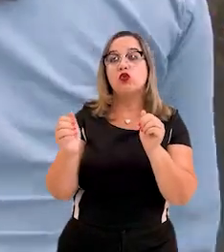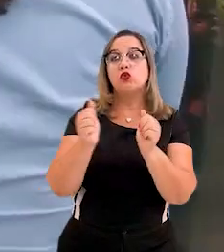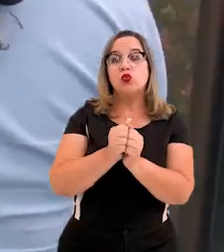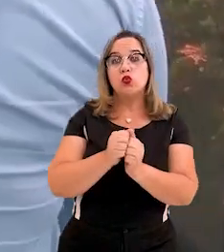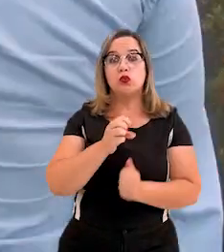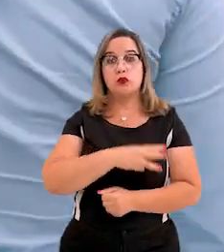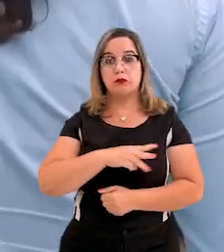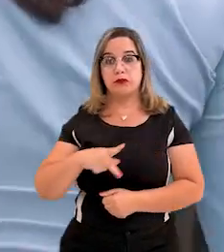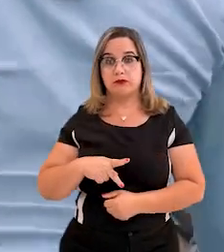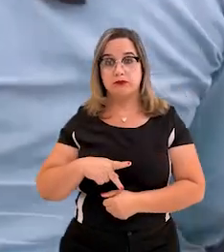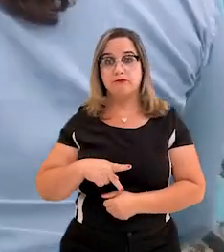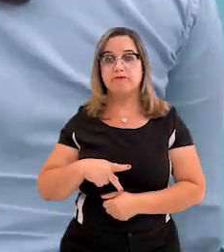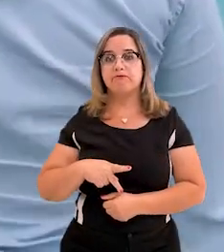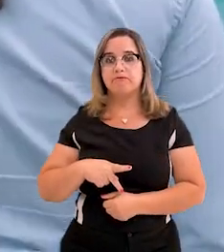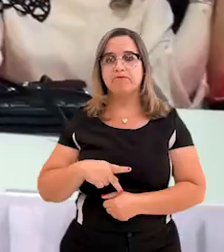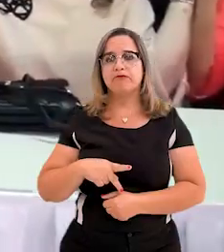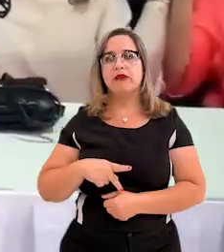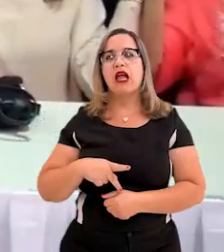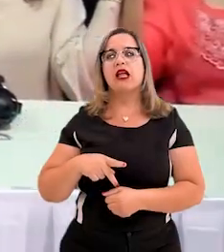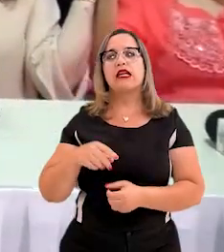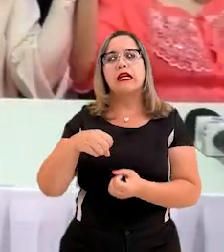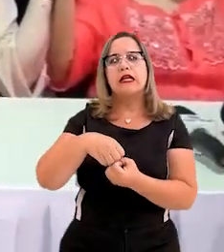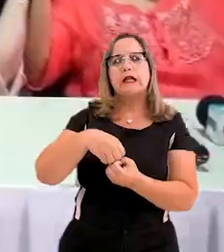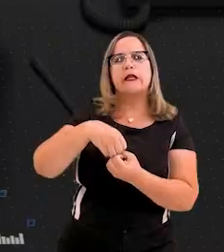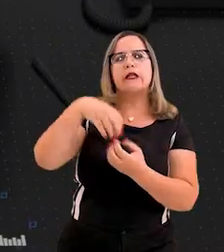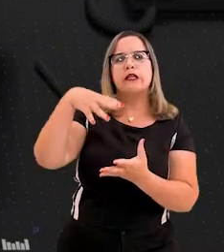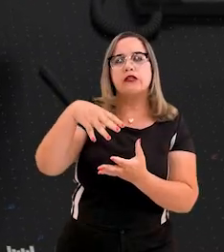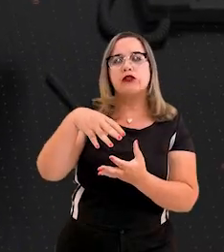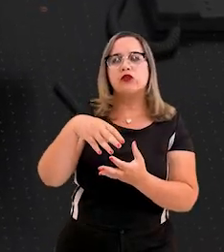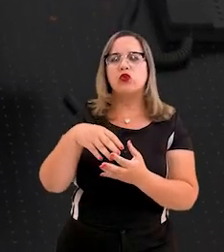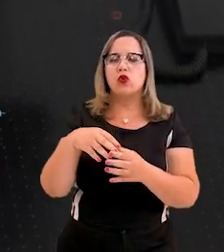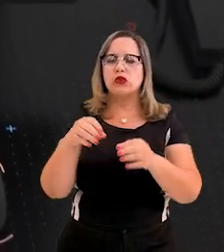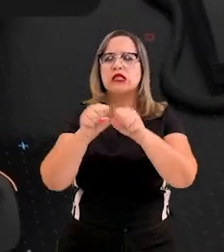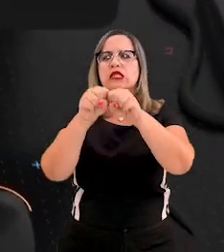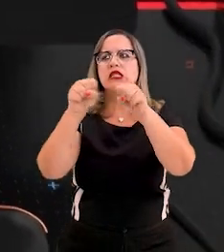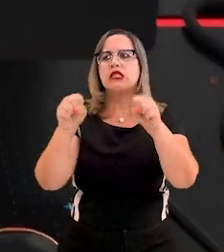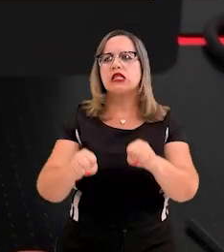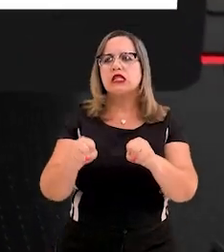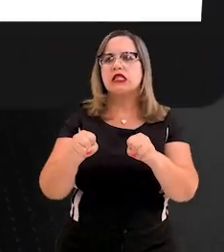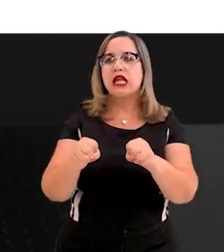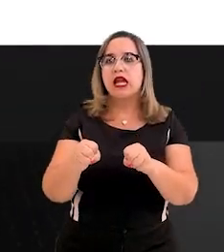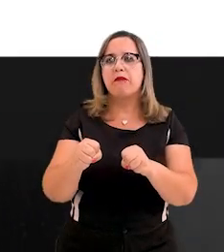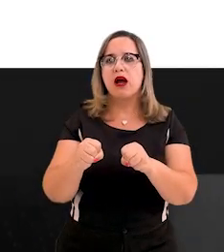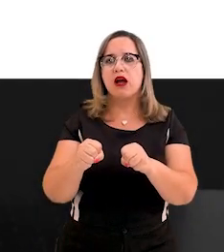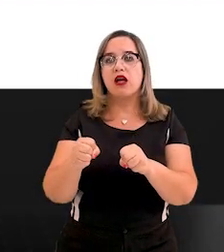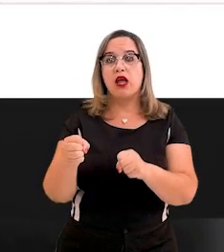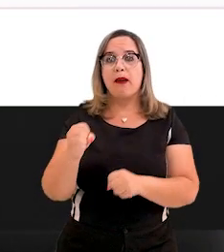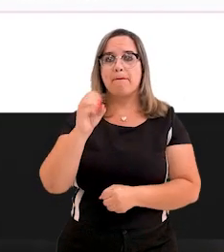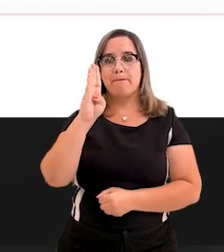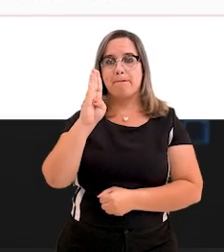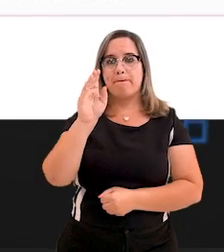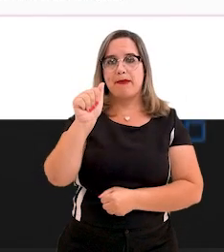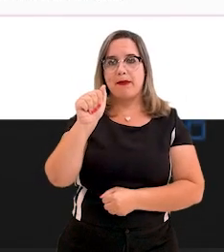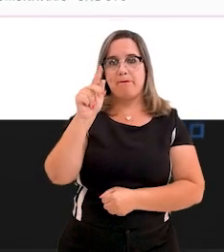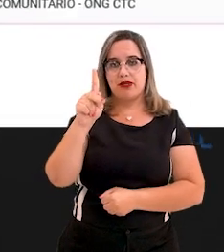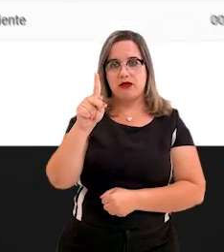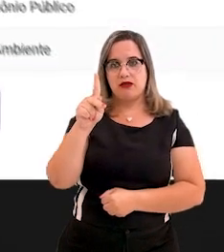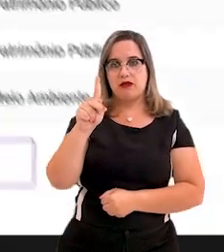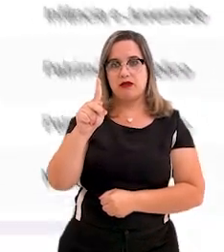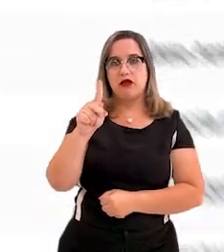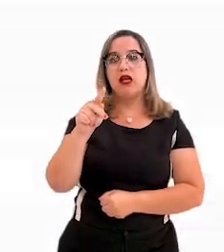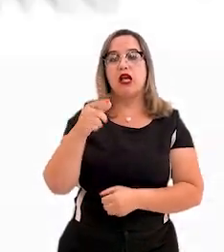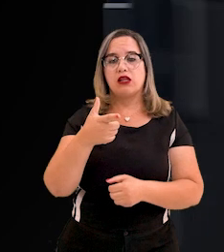intermédio do Ministério Público com a instituição do Banco de Projetos e Entidades, o BAPRE.